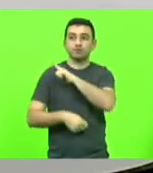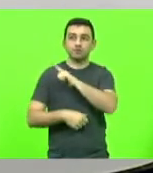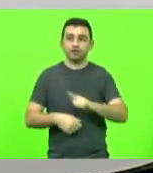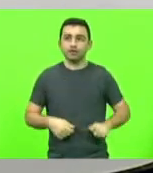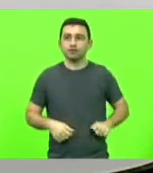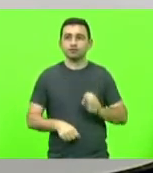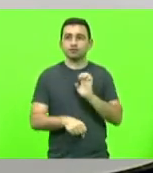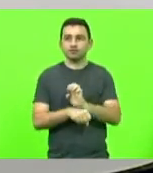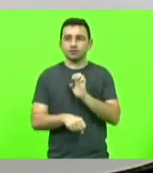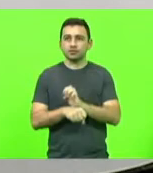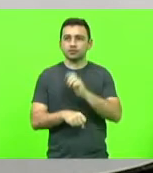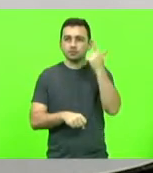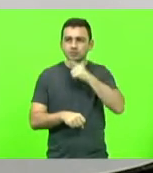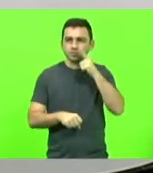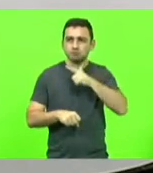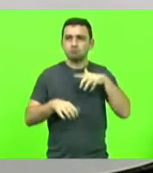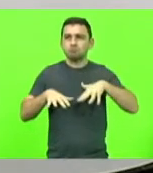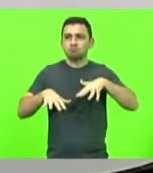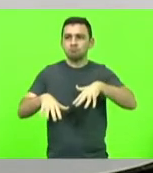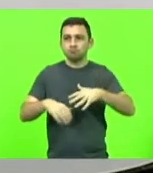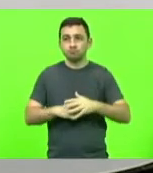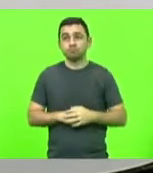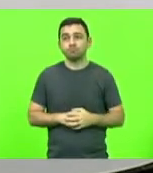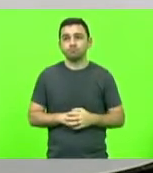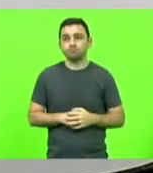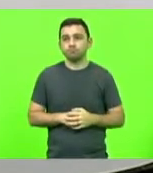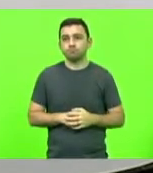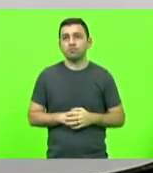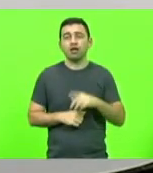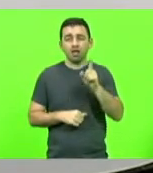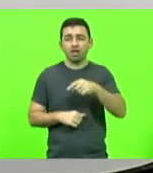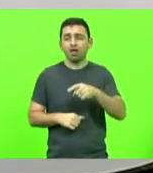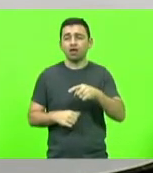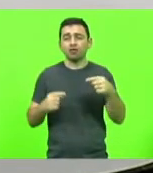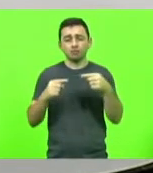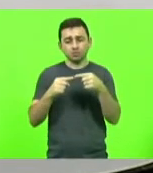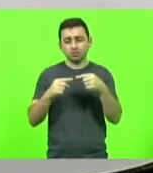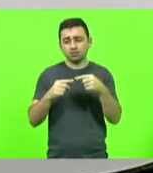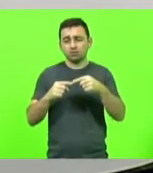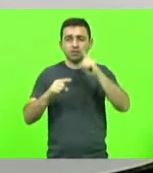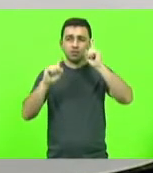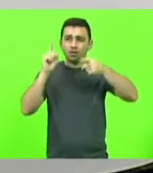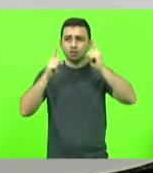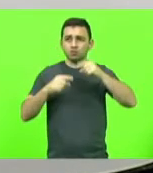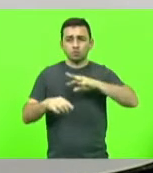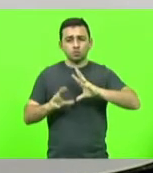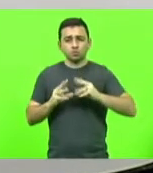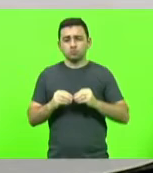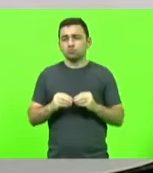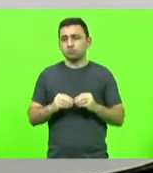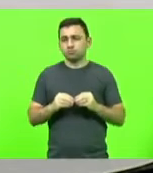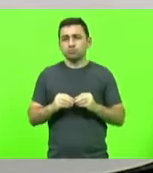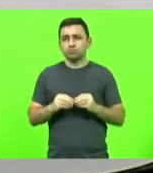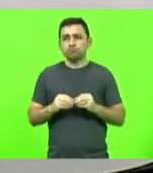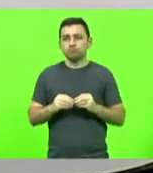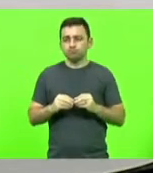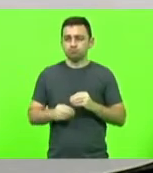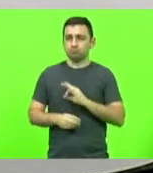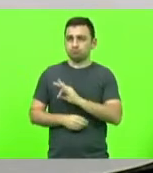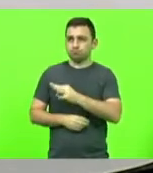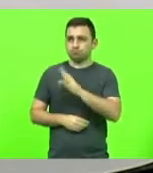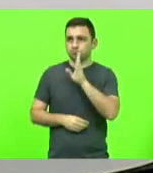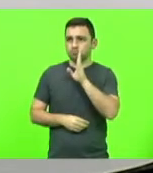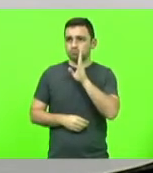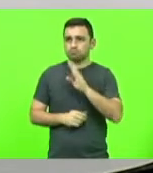Estado se imobilize? Esse é o sentido dos nossos mandatos, deputado Berlanda. E não há